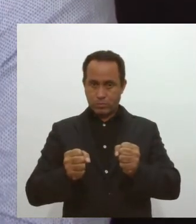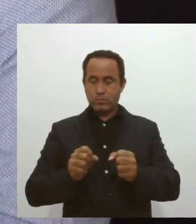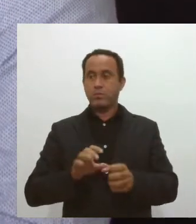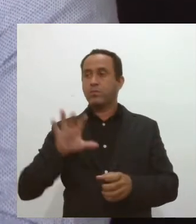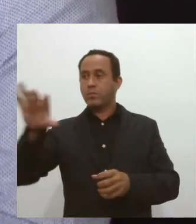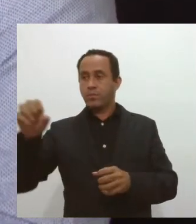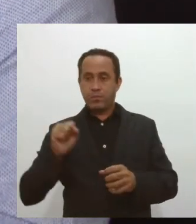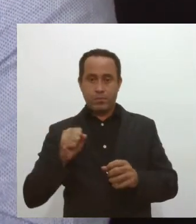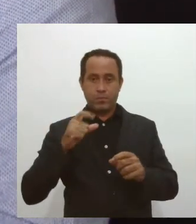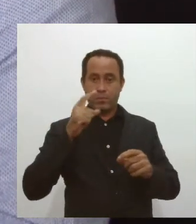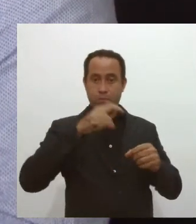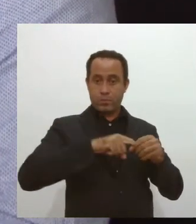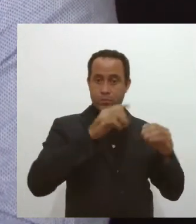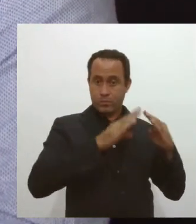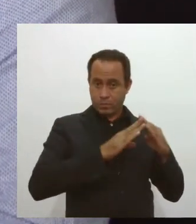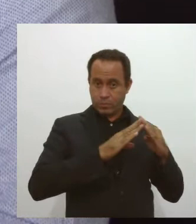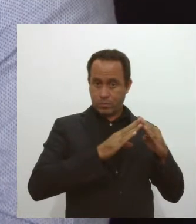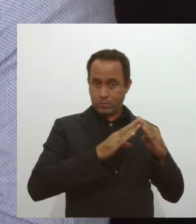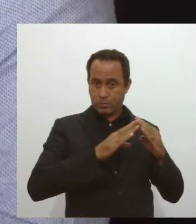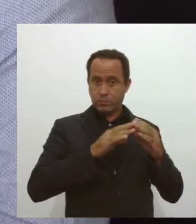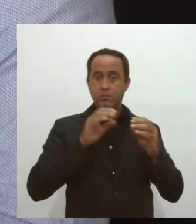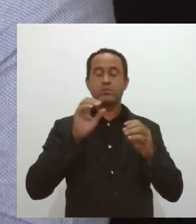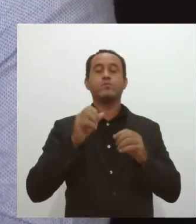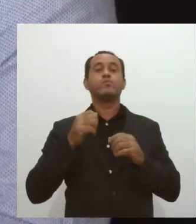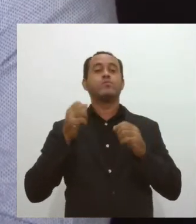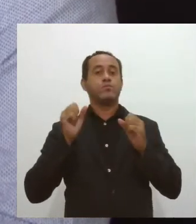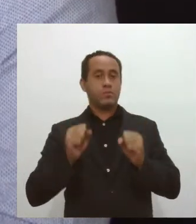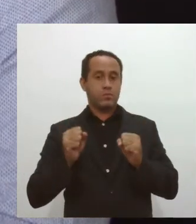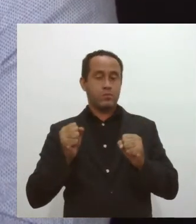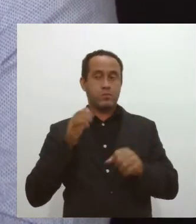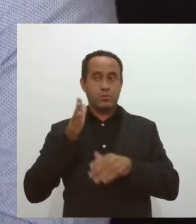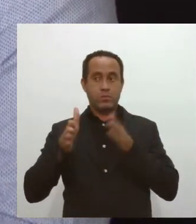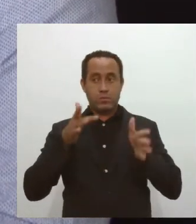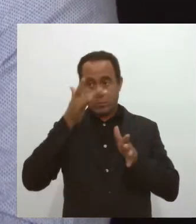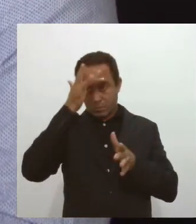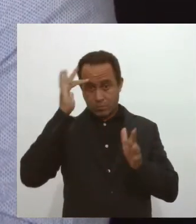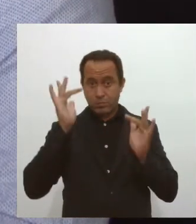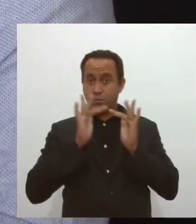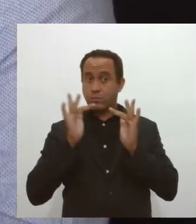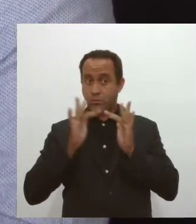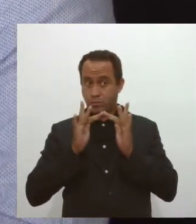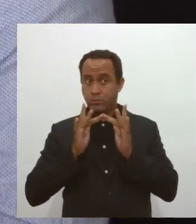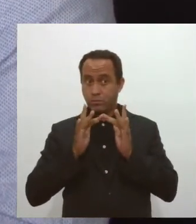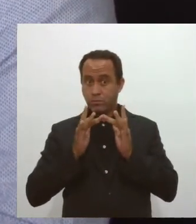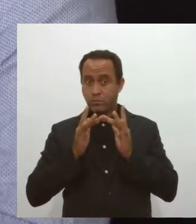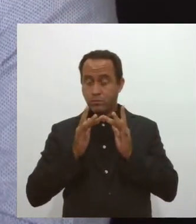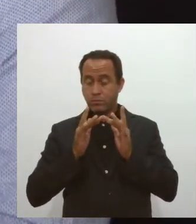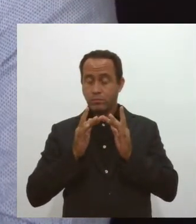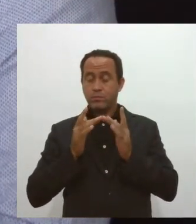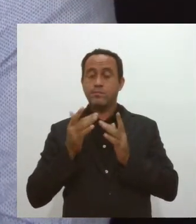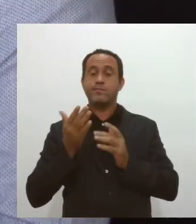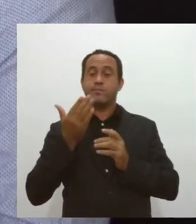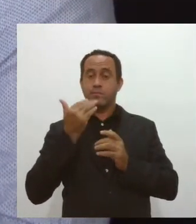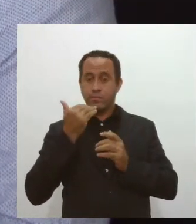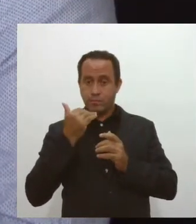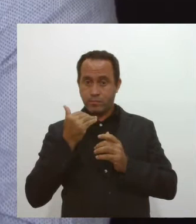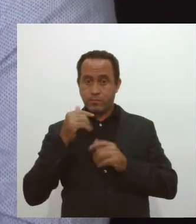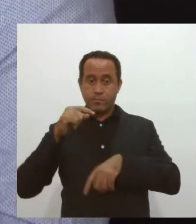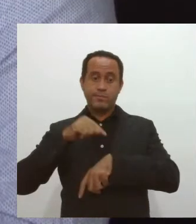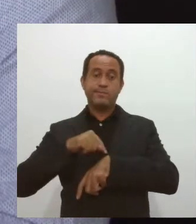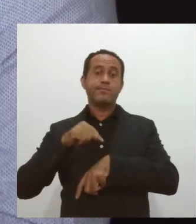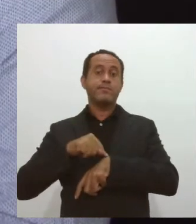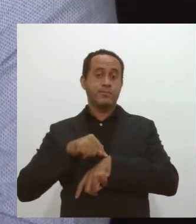e só podem receber público para consumo no local fora desse período,